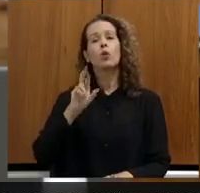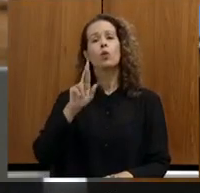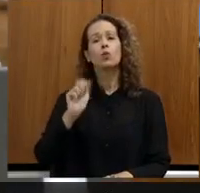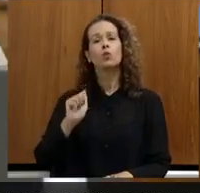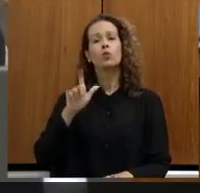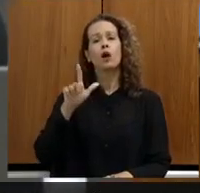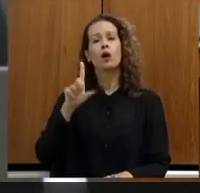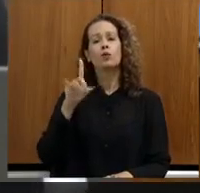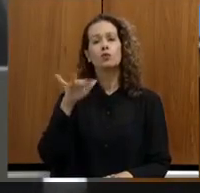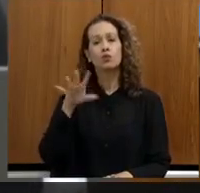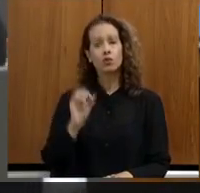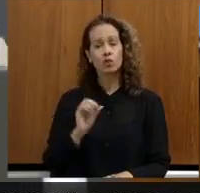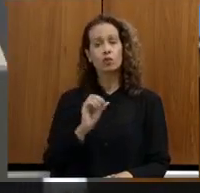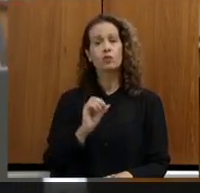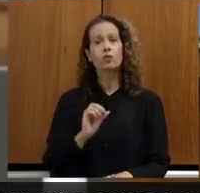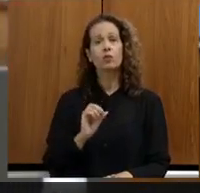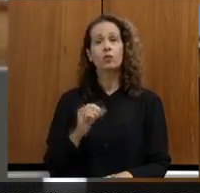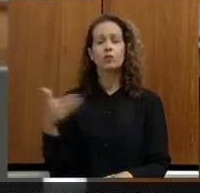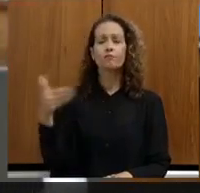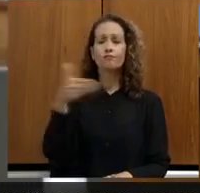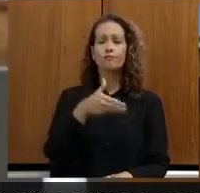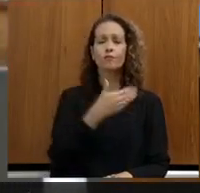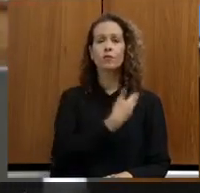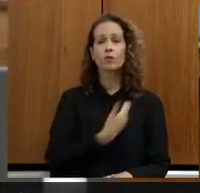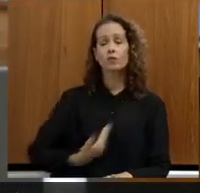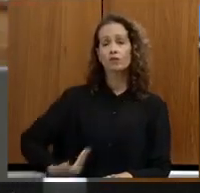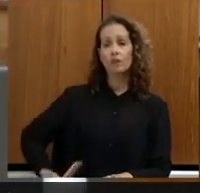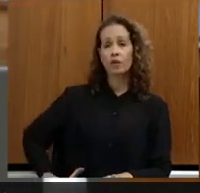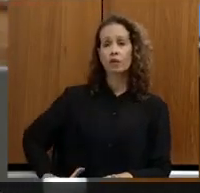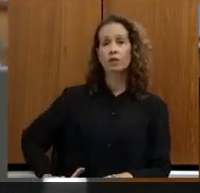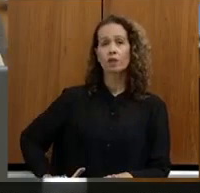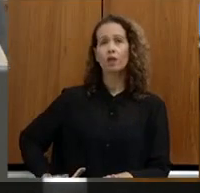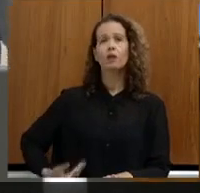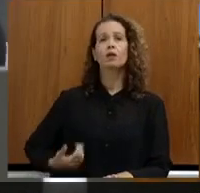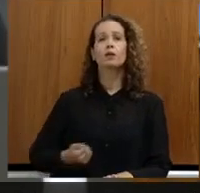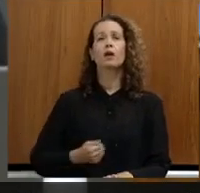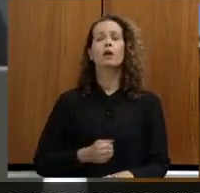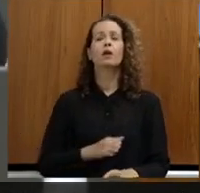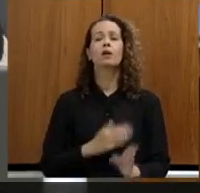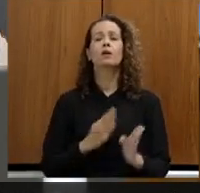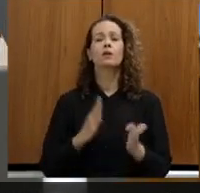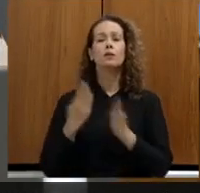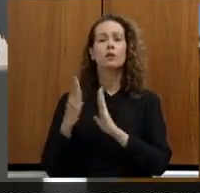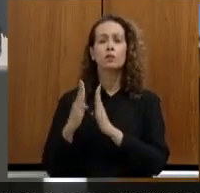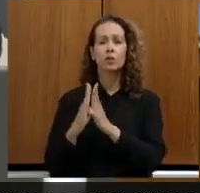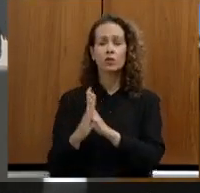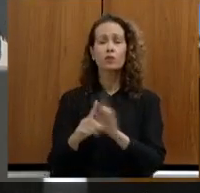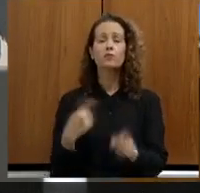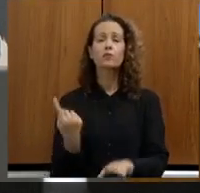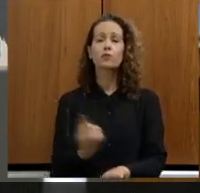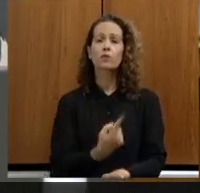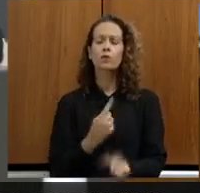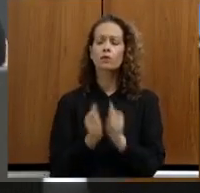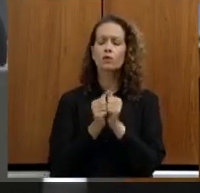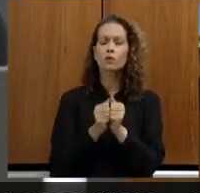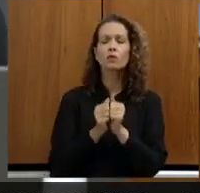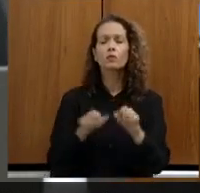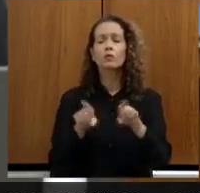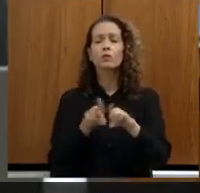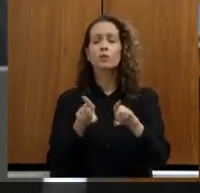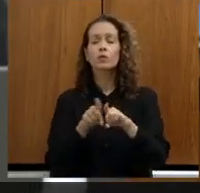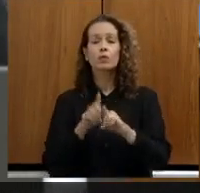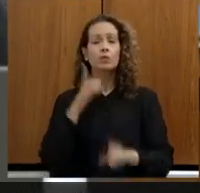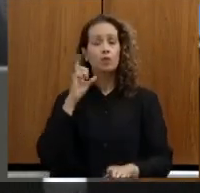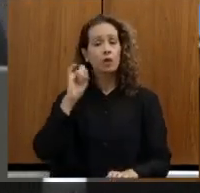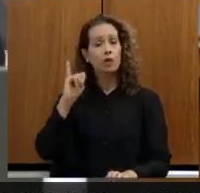no governo do estado na cidade administrativa e à noite nós reunimos com o secretário Igor para tratar também desse tema